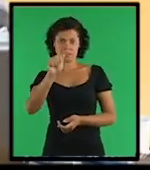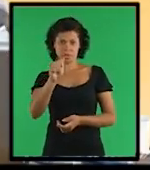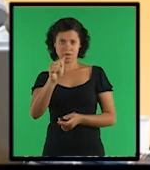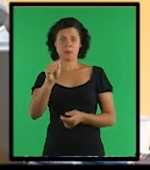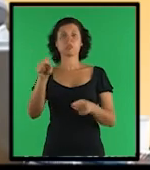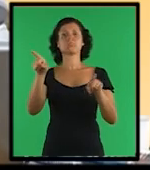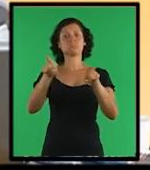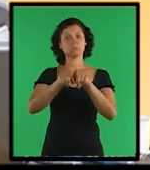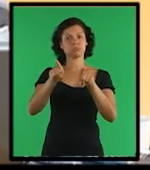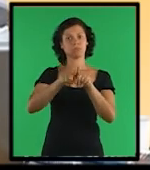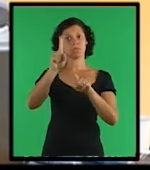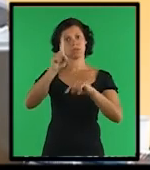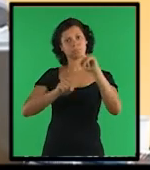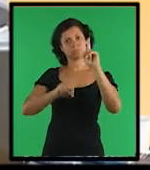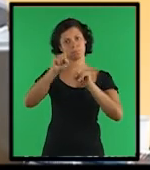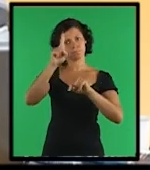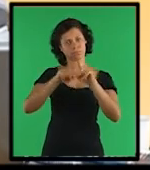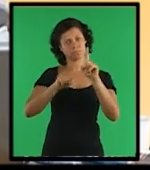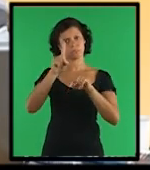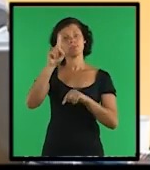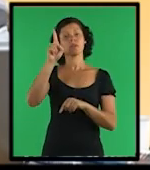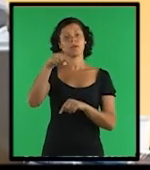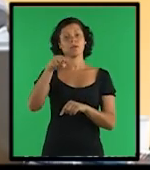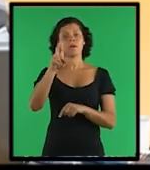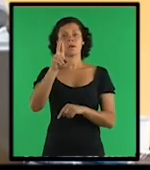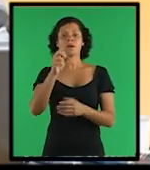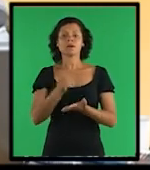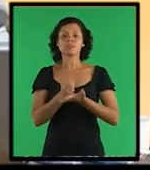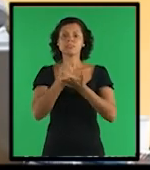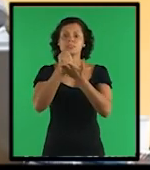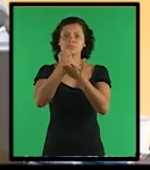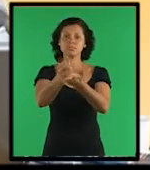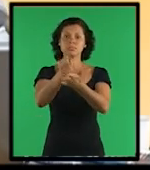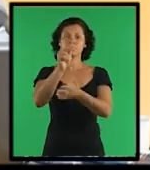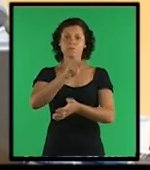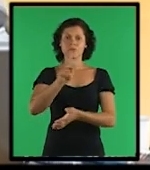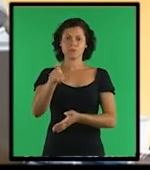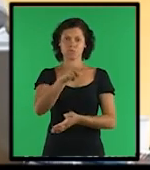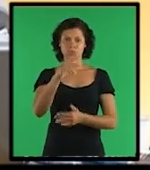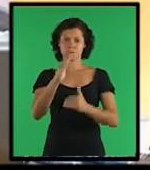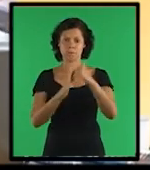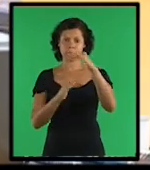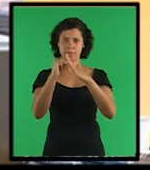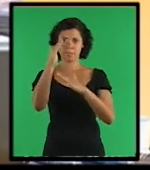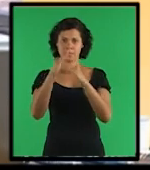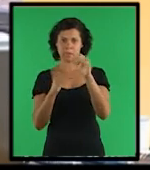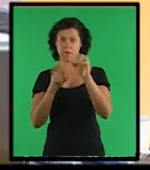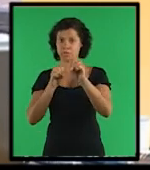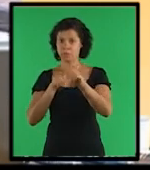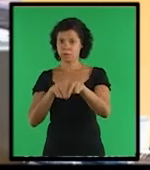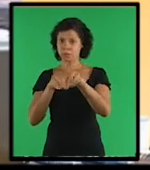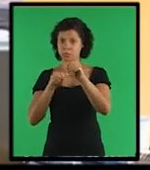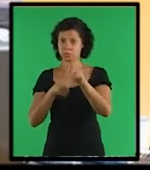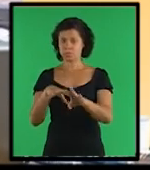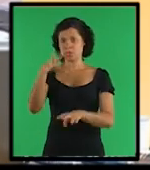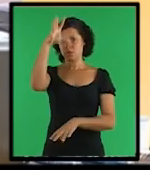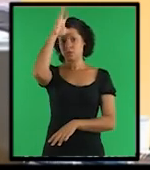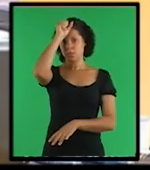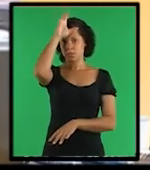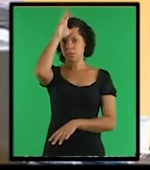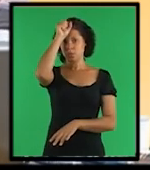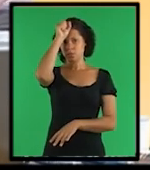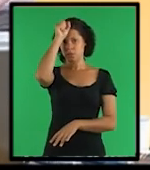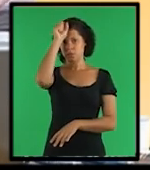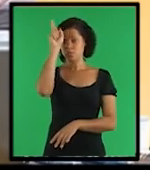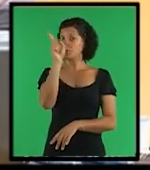suas ferramentas, é um instrumento que serve para auxiliar o professor na sua prática de ensino e aprendizagem. Portanto, não substitui.